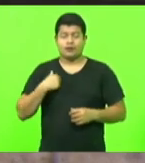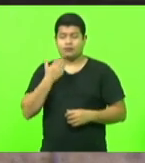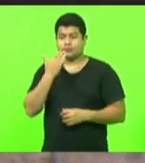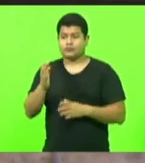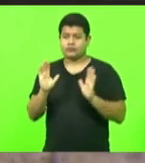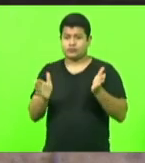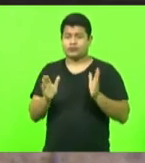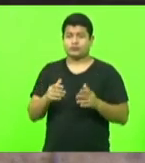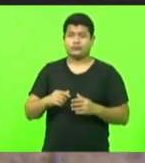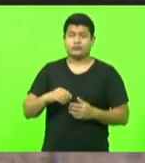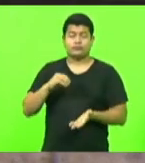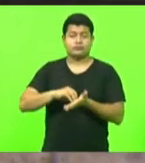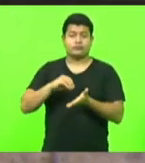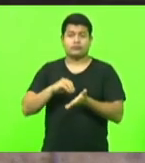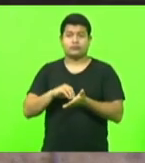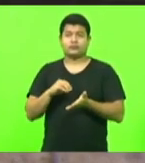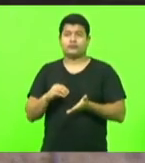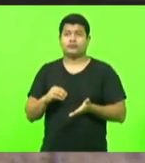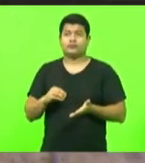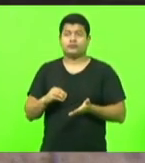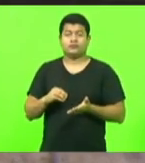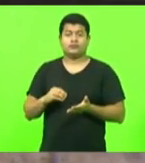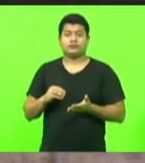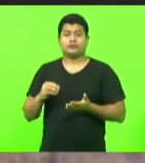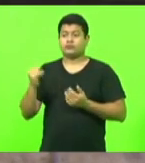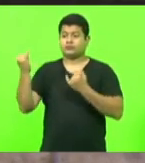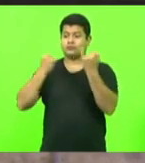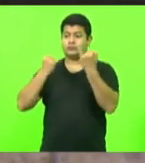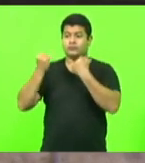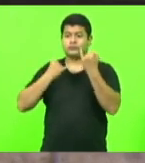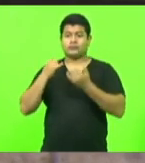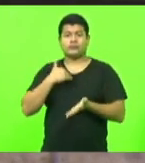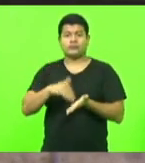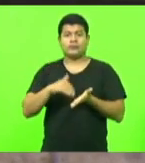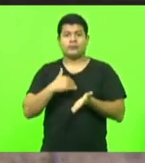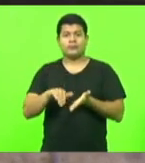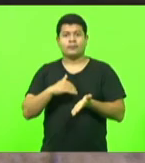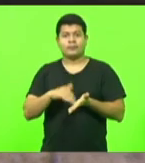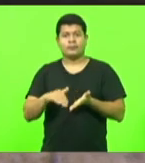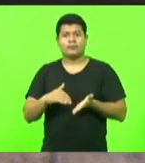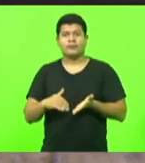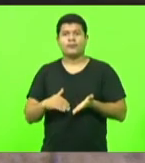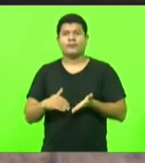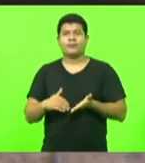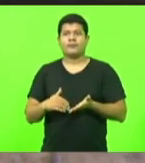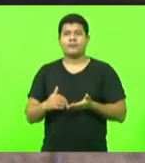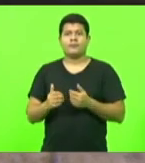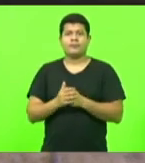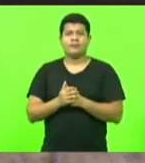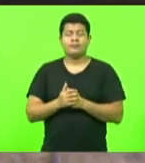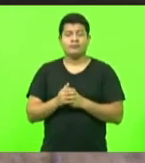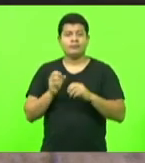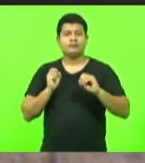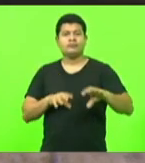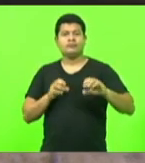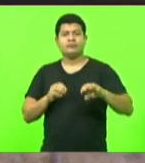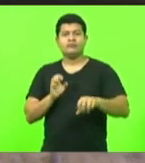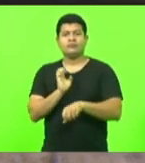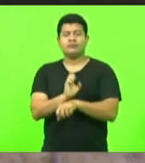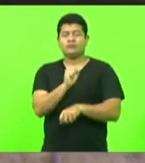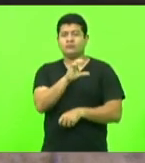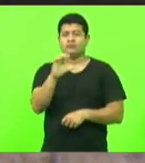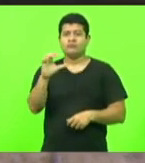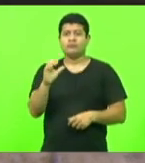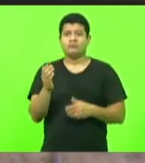um feedback do secretário de Educação do Estado da Santa Catarina,